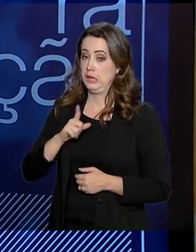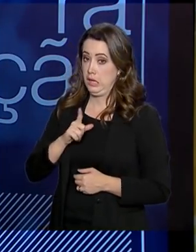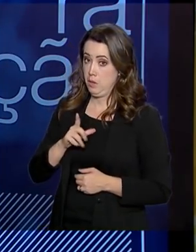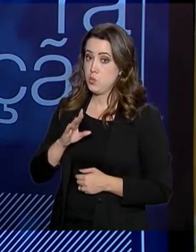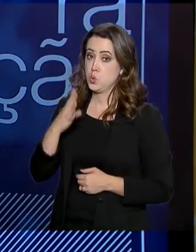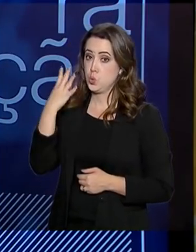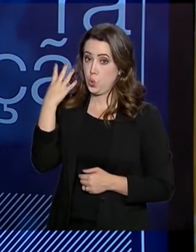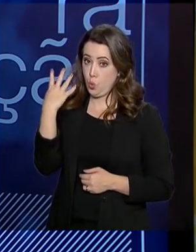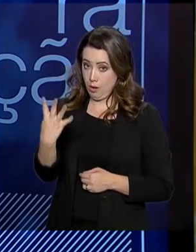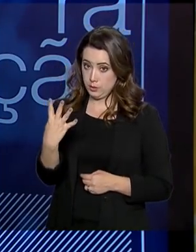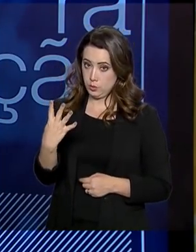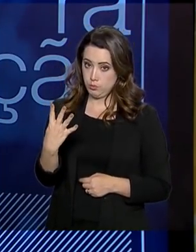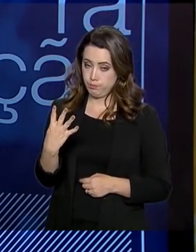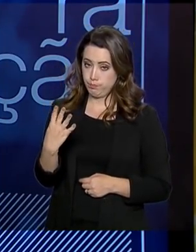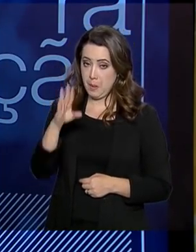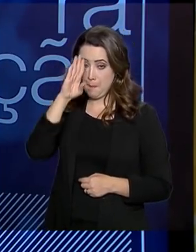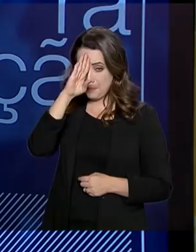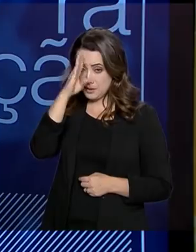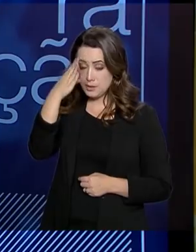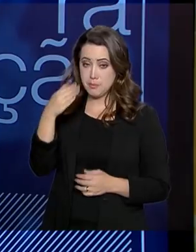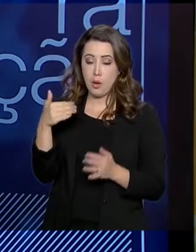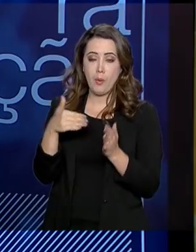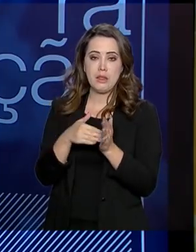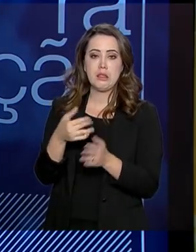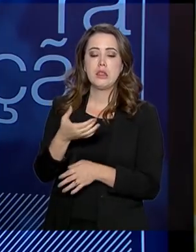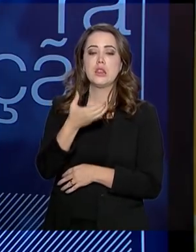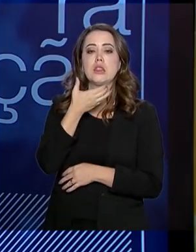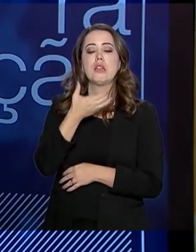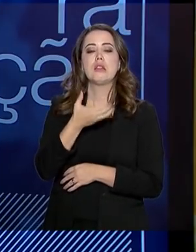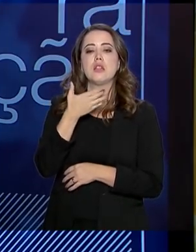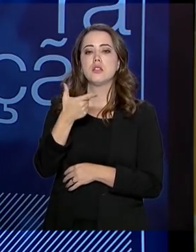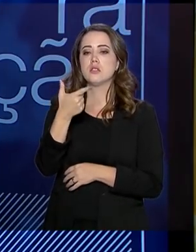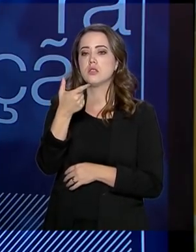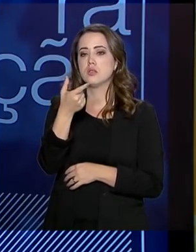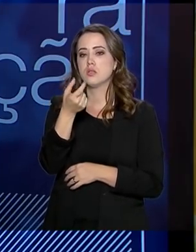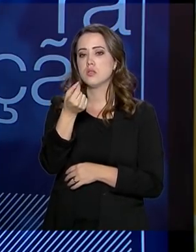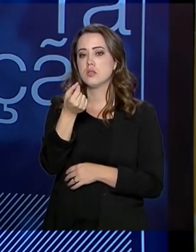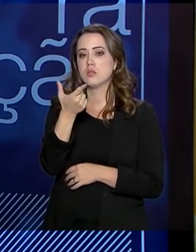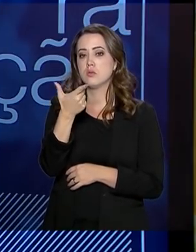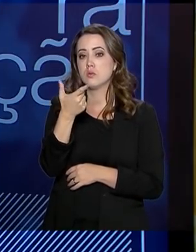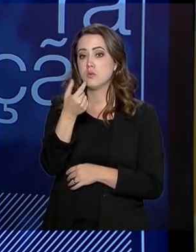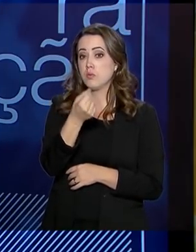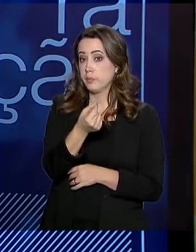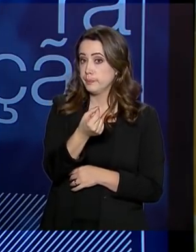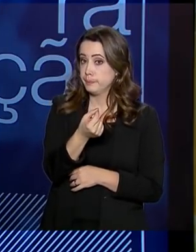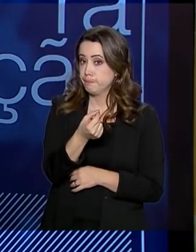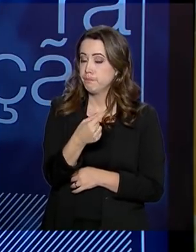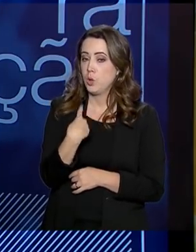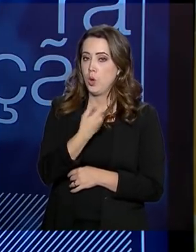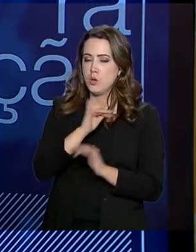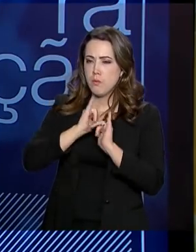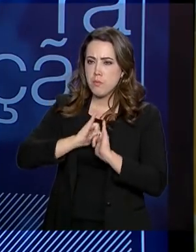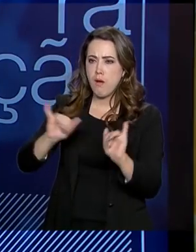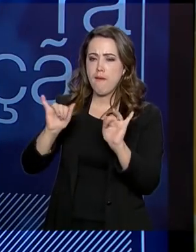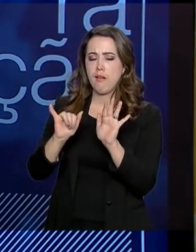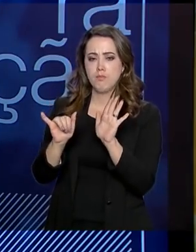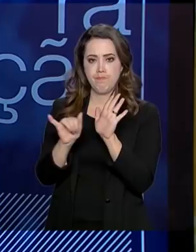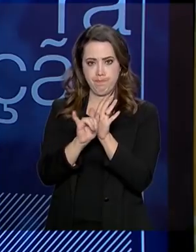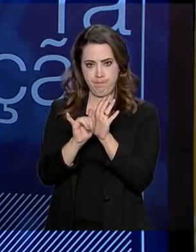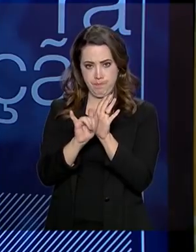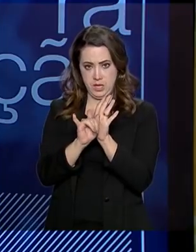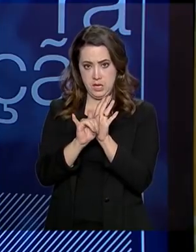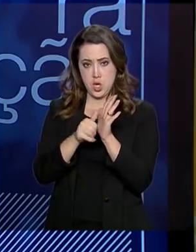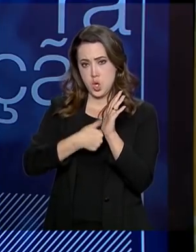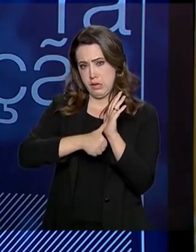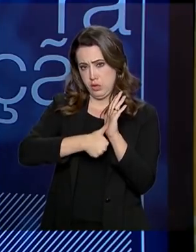principais até dezembro de 2020. Então, até o final do ano que vem. Nós vamos lançar uma identidade digital, em